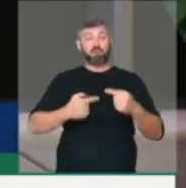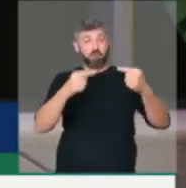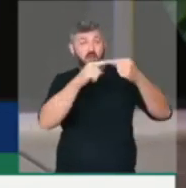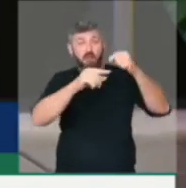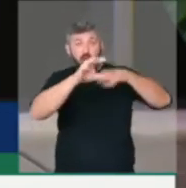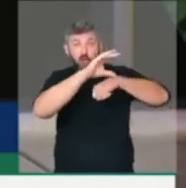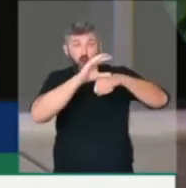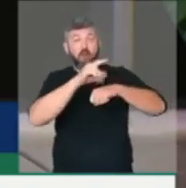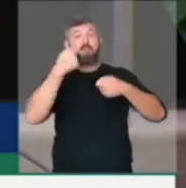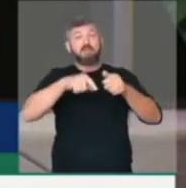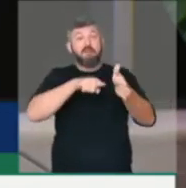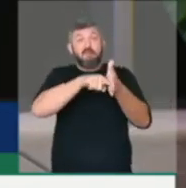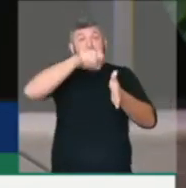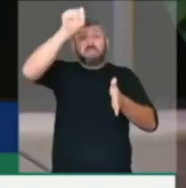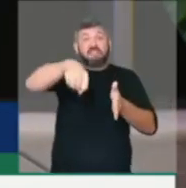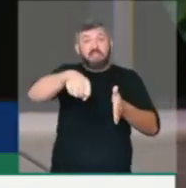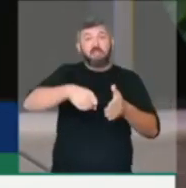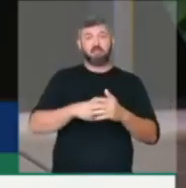tem sim que ser investigado.